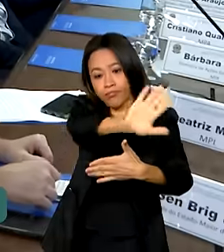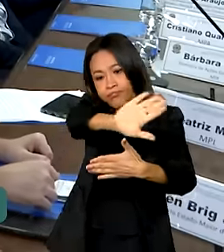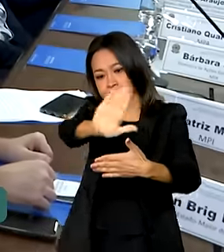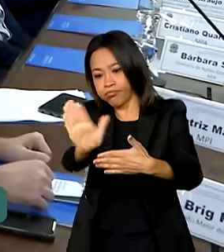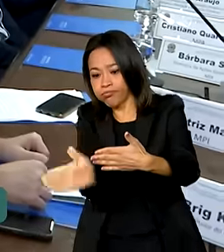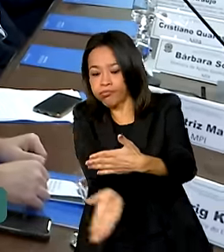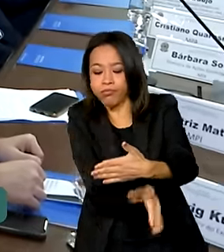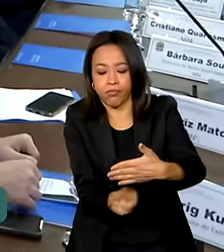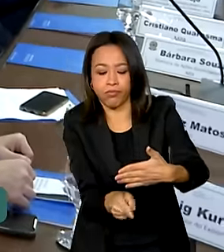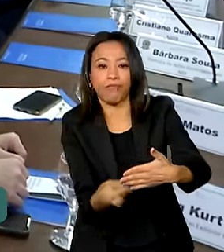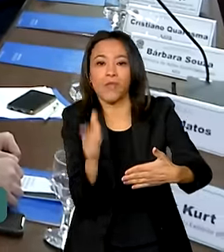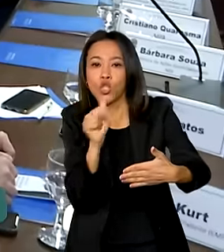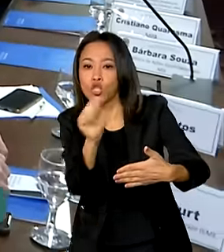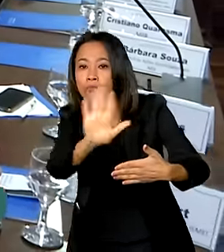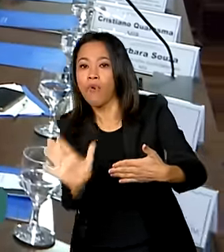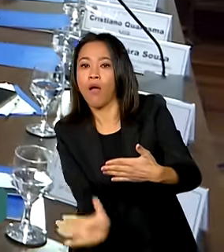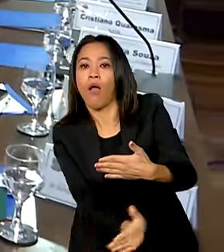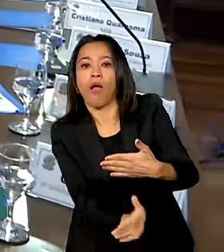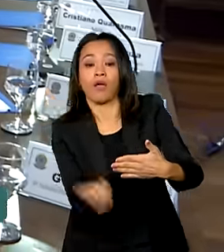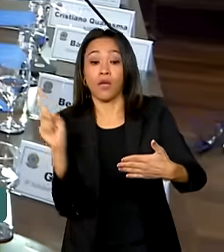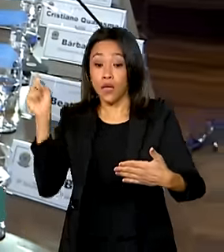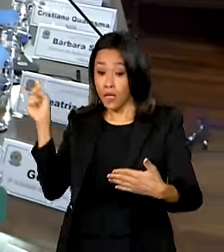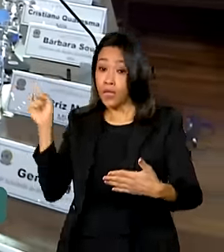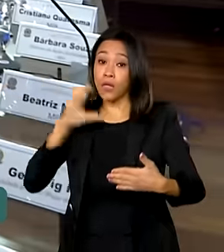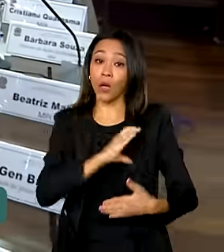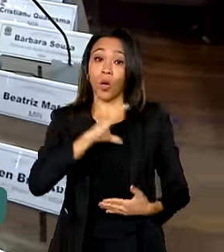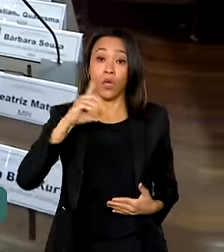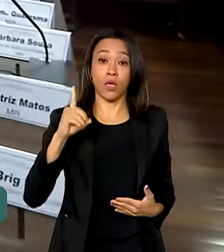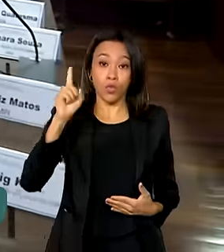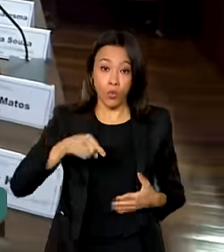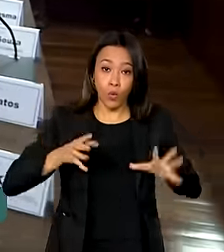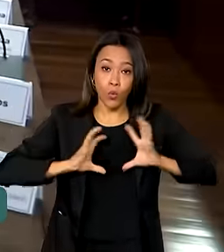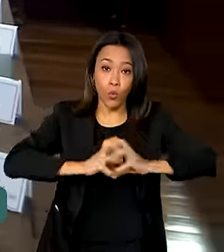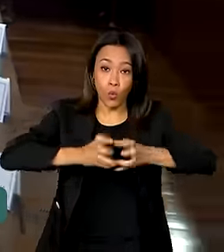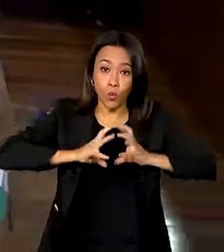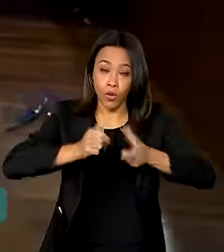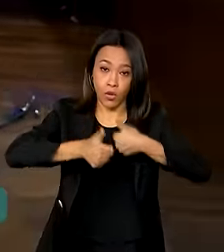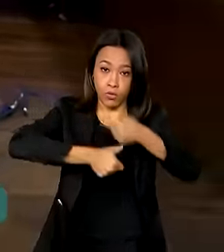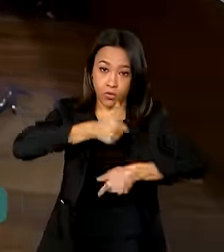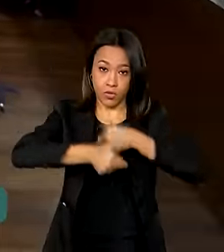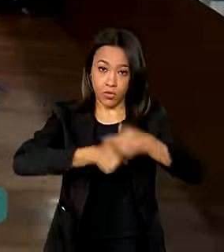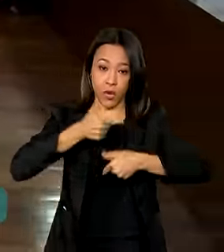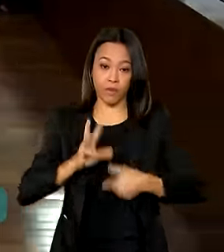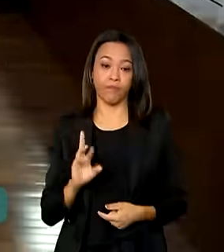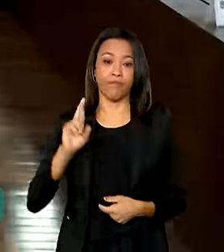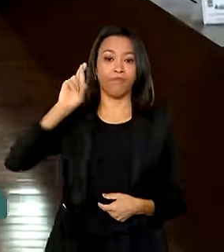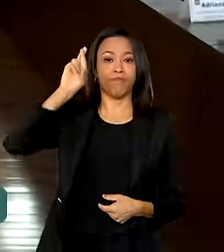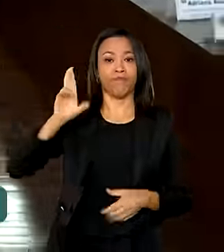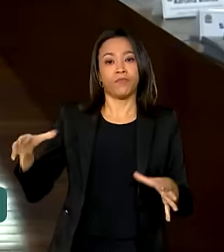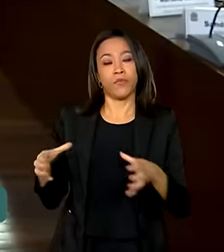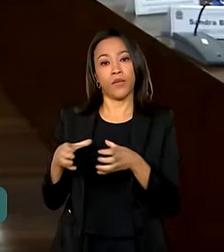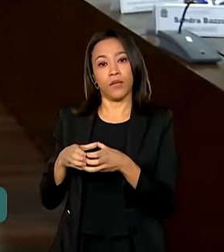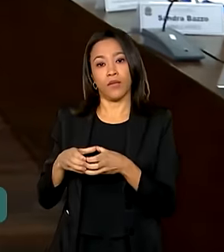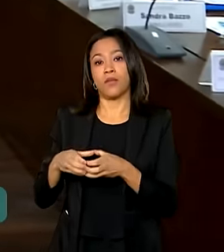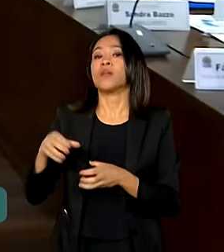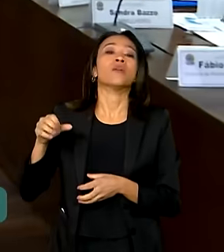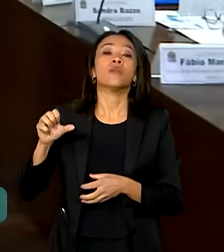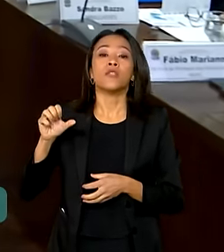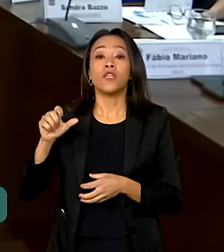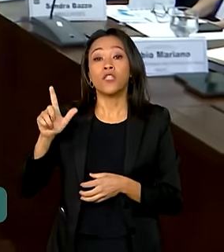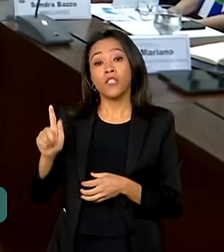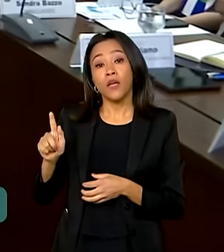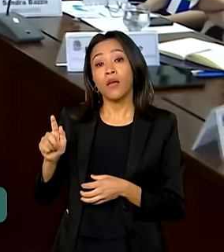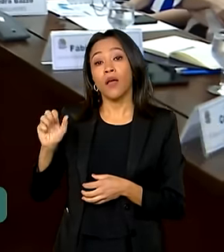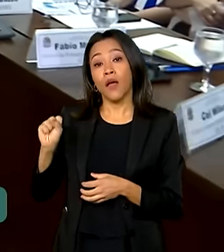A coordenação desta política de fronteiras vai ficar a cargo de um comitê presidido pelo Gabinete de Segurança Institucional,